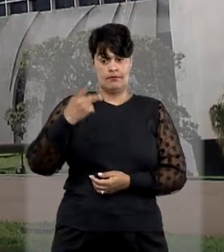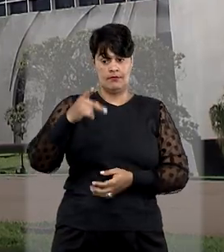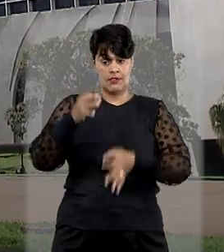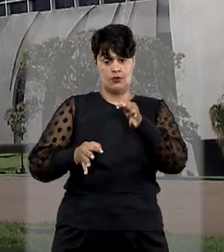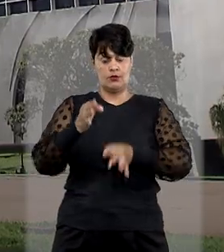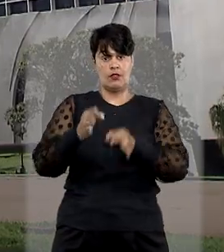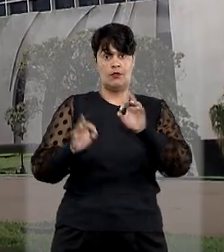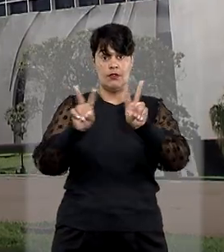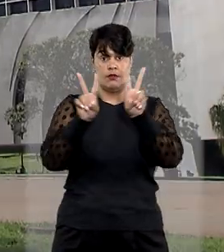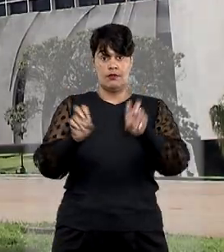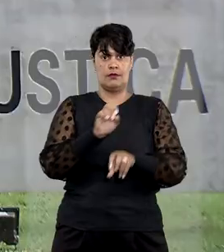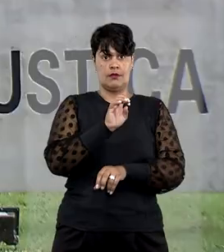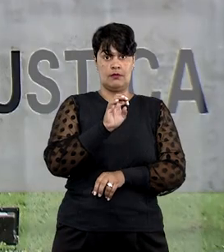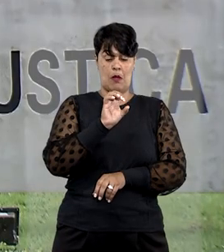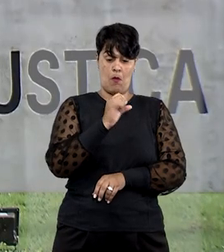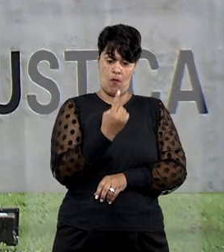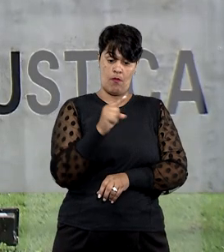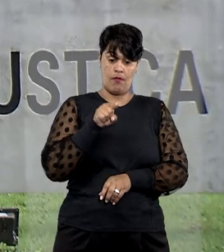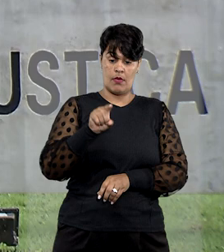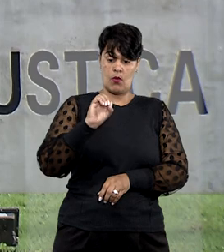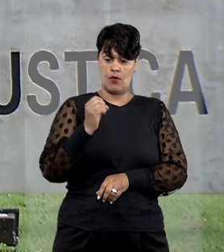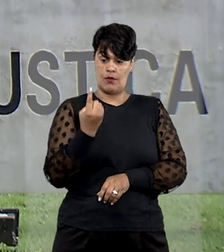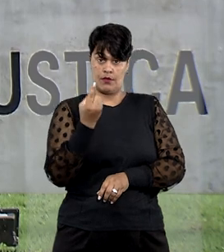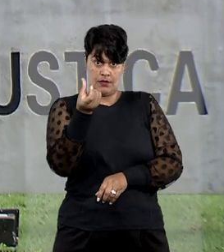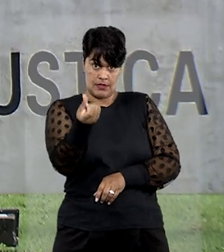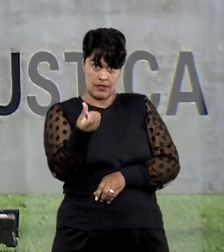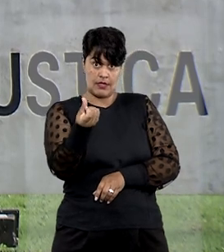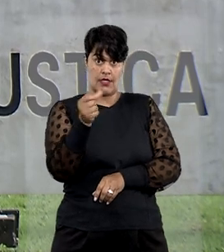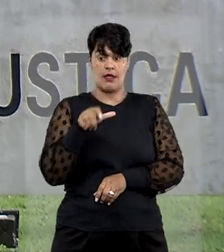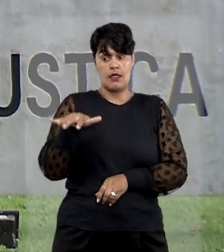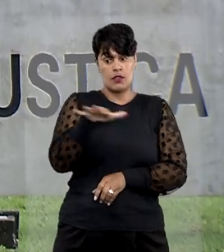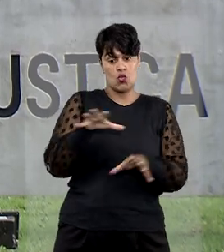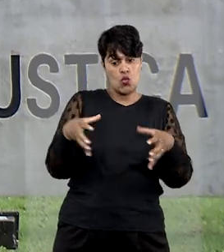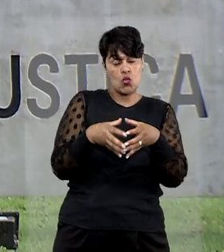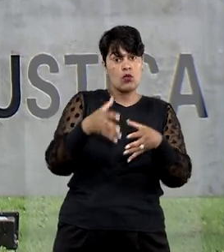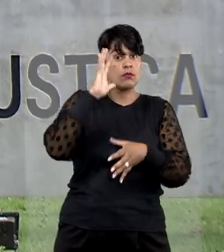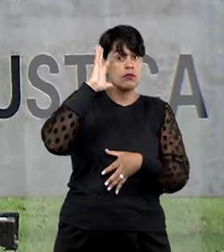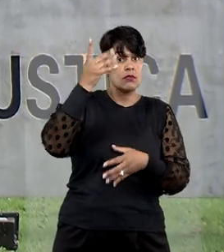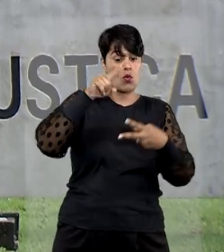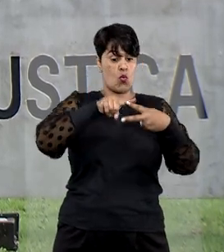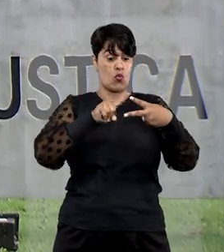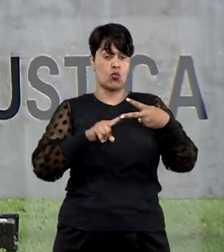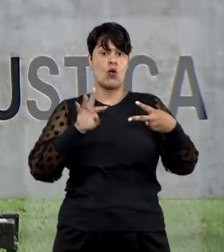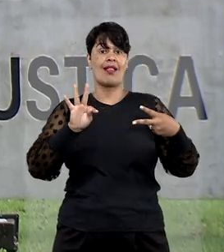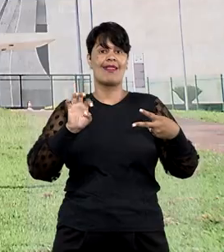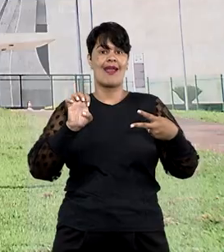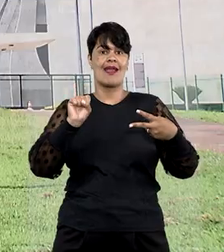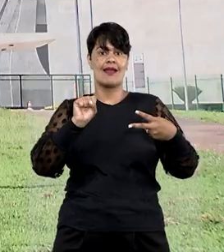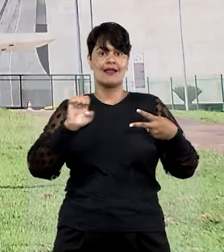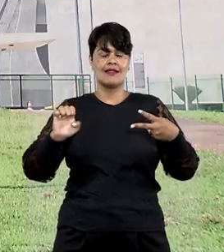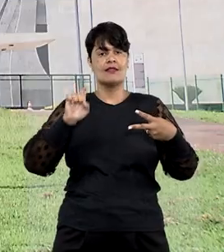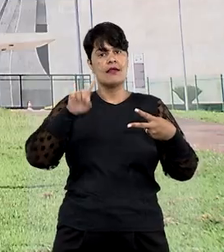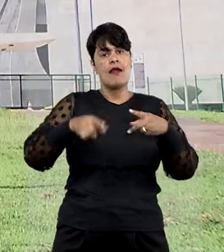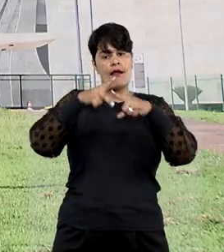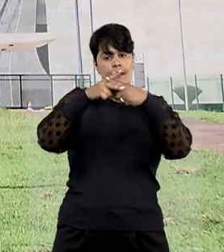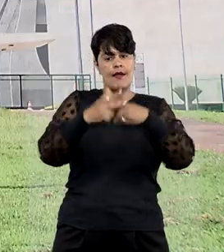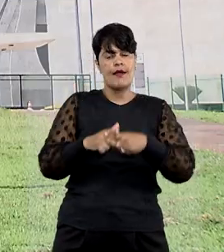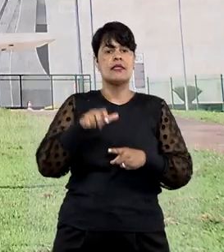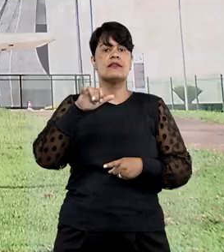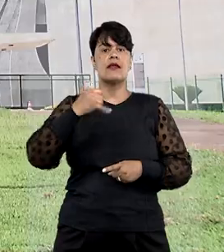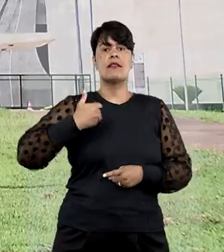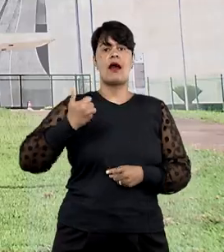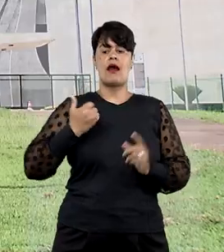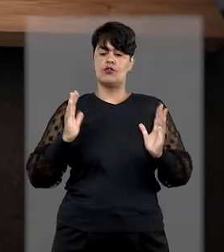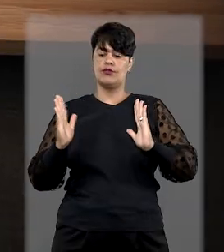1016, a segunda sessão fixou duas teses relativas à validade da cláusula de reajuste por faixa etária nos